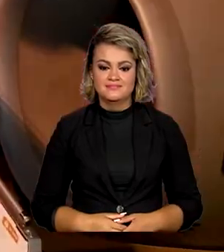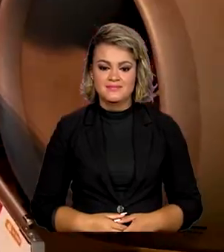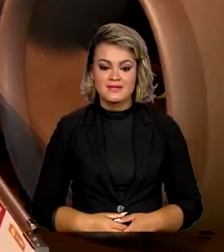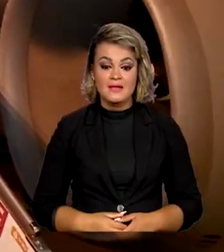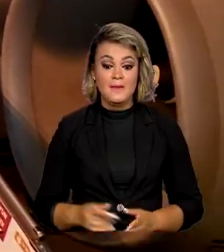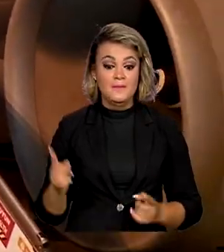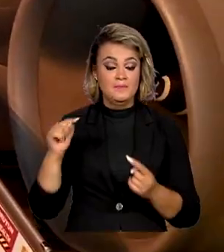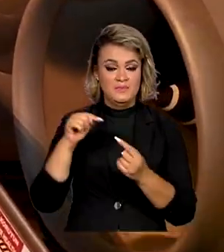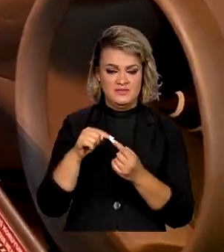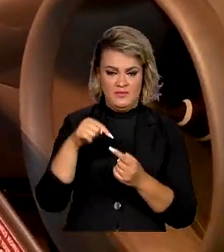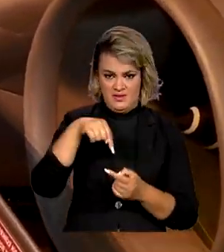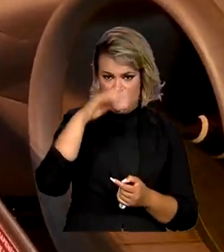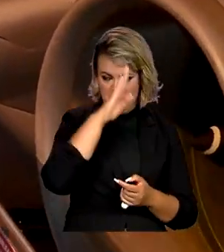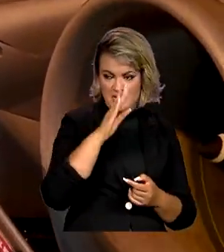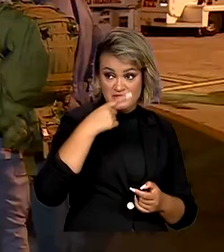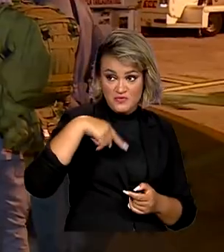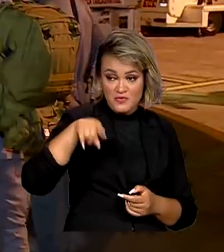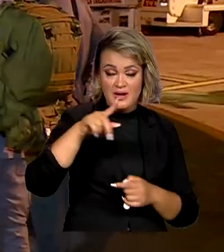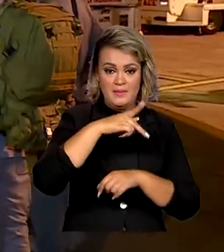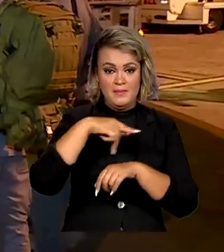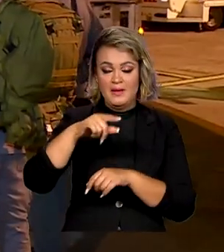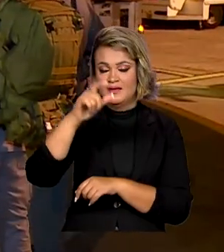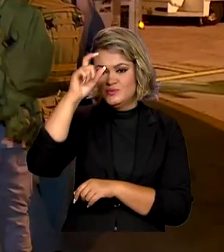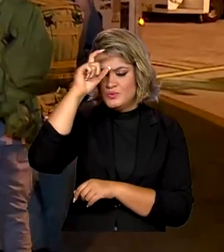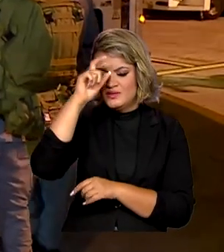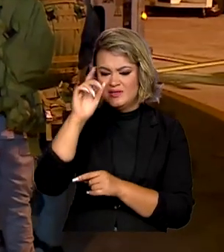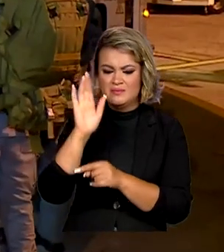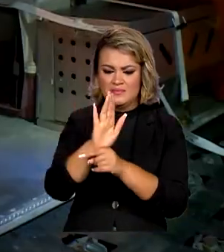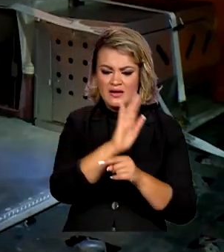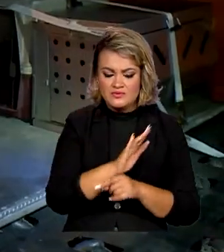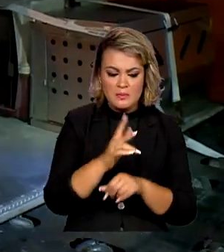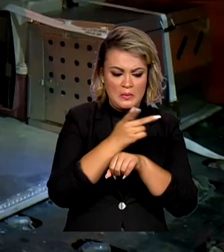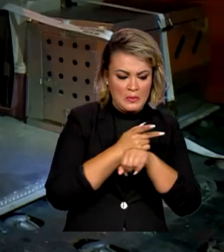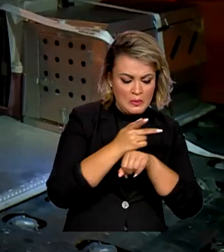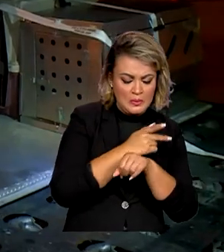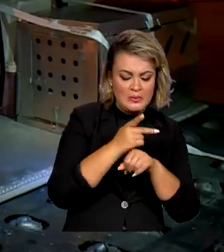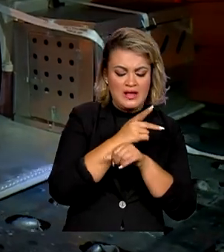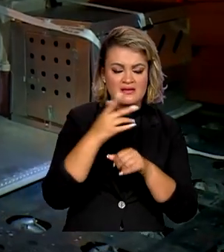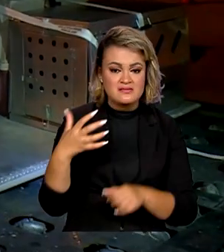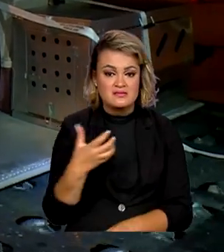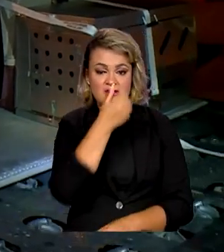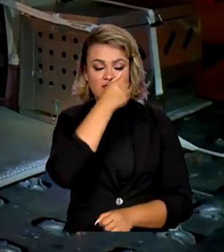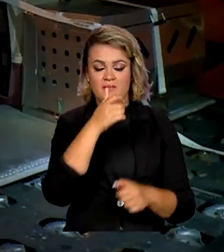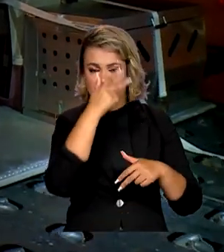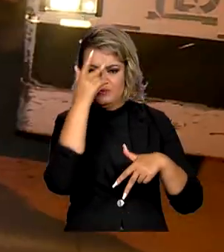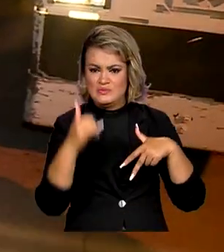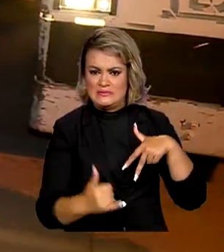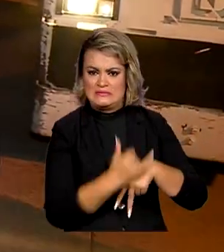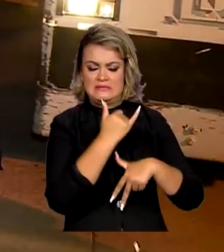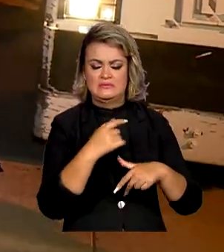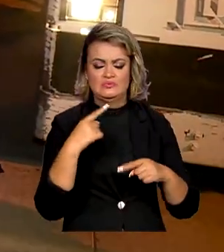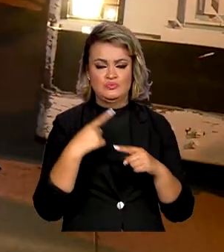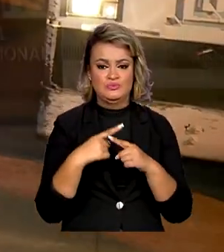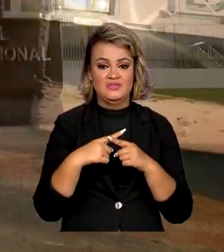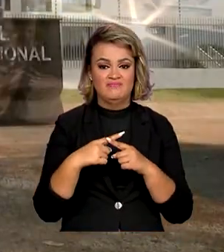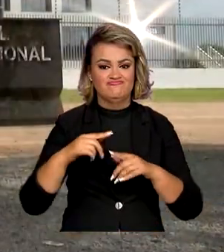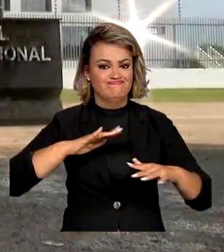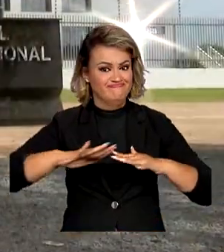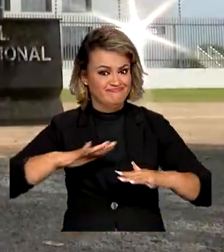Missão humanitária brasileira chega à Turquia para ajudar nas buscas e resgate das vítimas do terremoto.